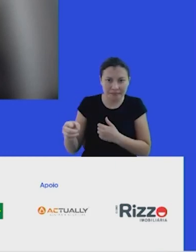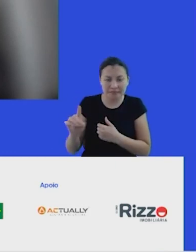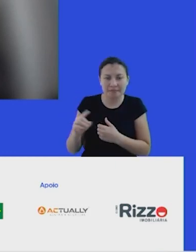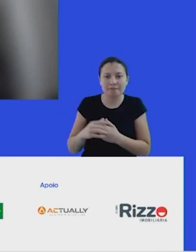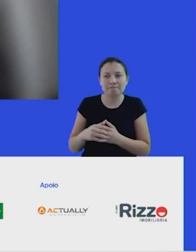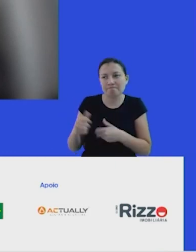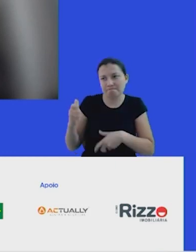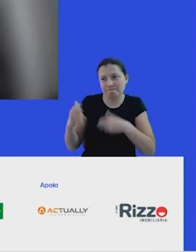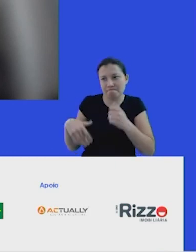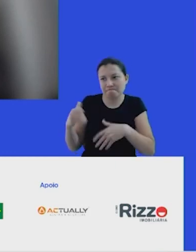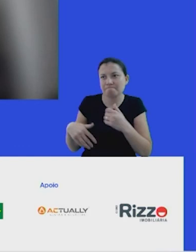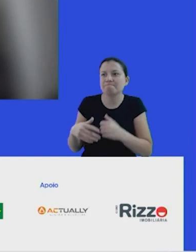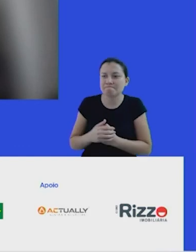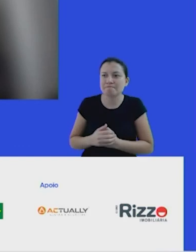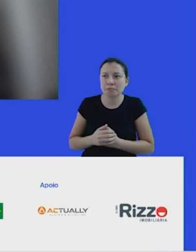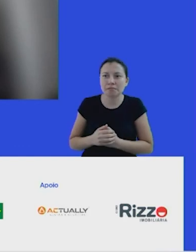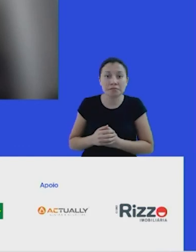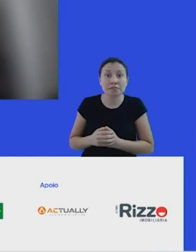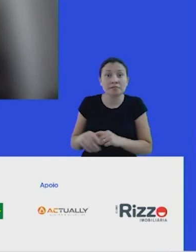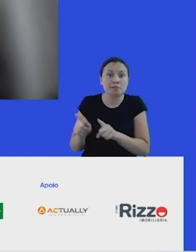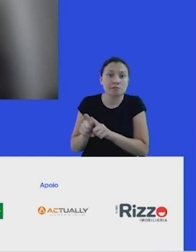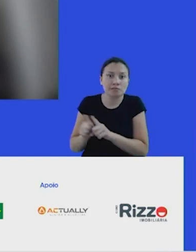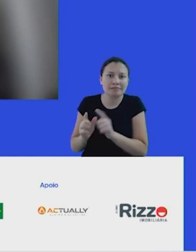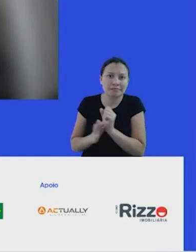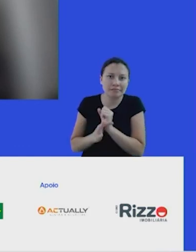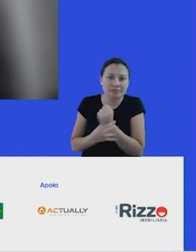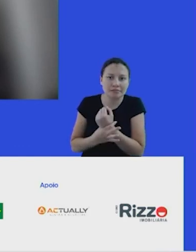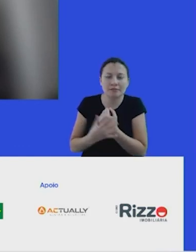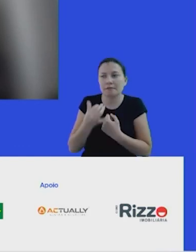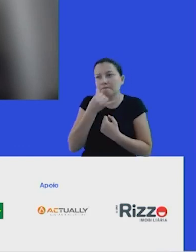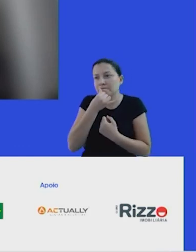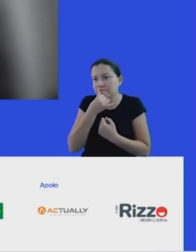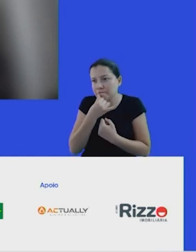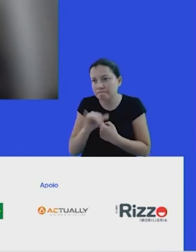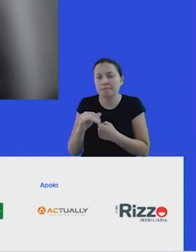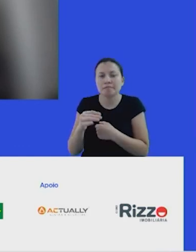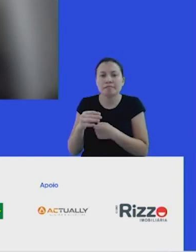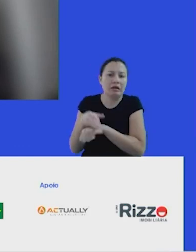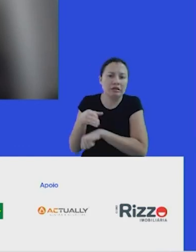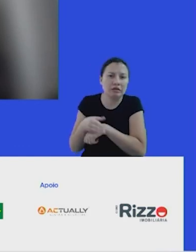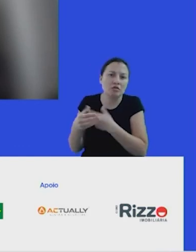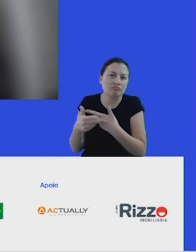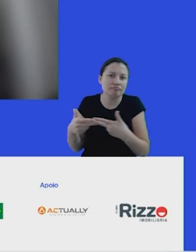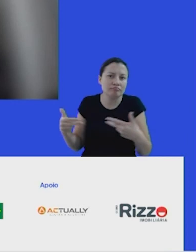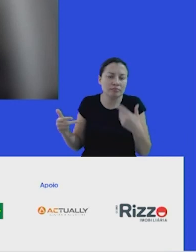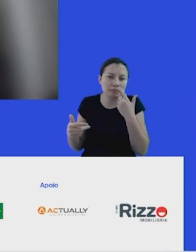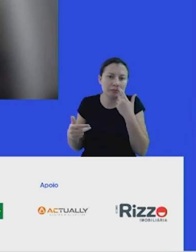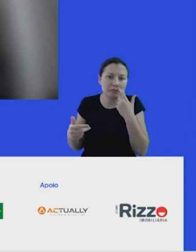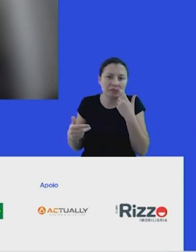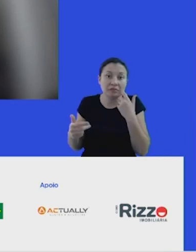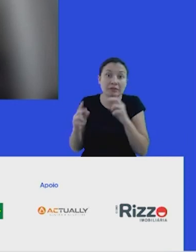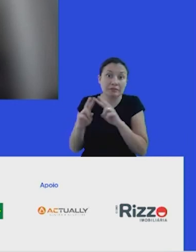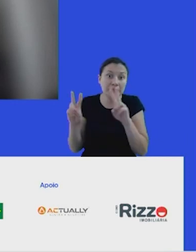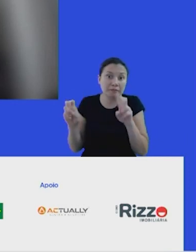mas que também garantem uma segurança energética, acesso a muitas coisas, né? Então, é um tema muito